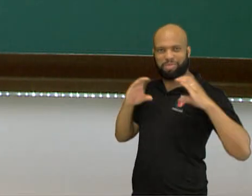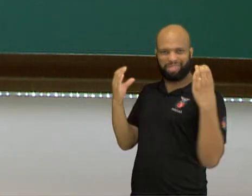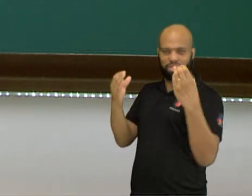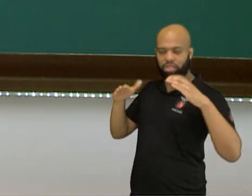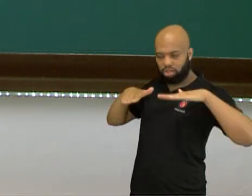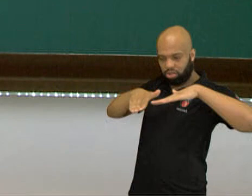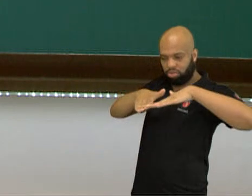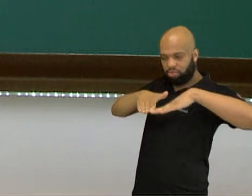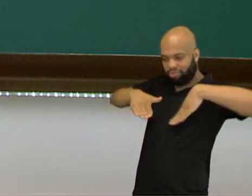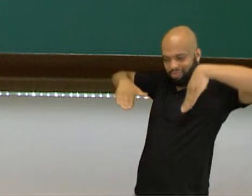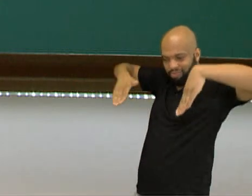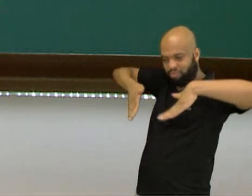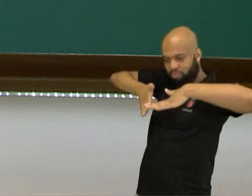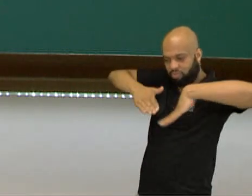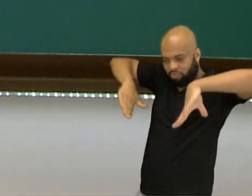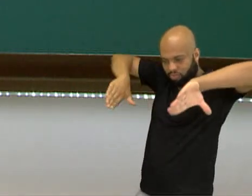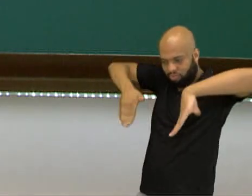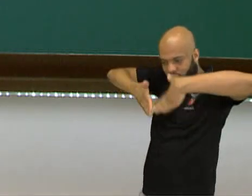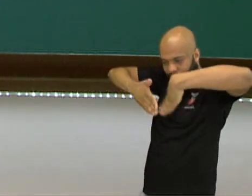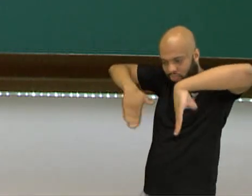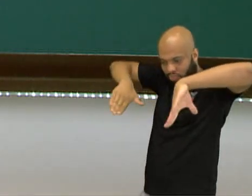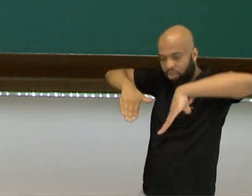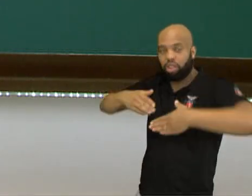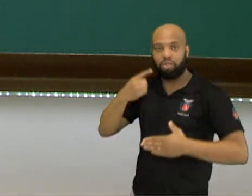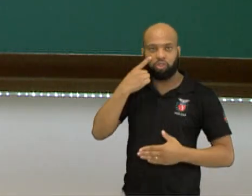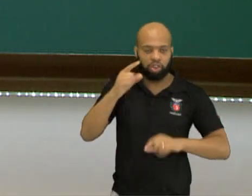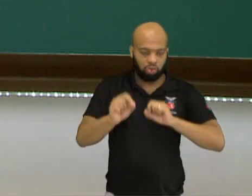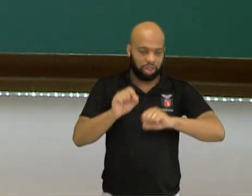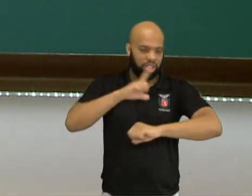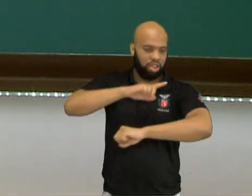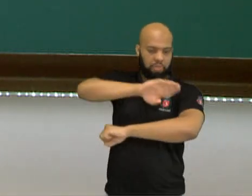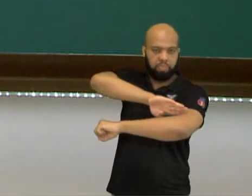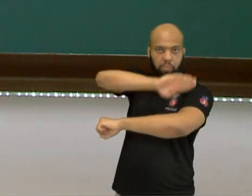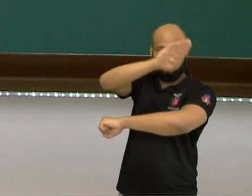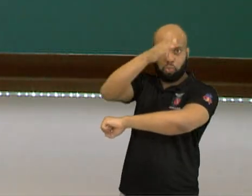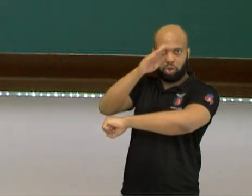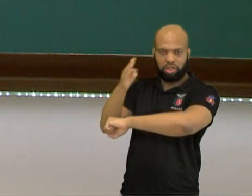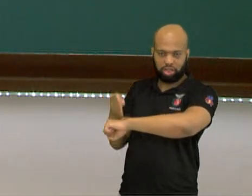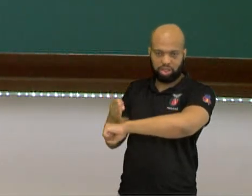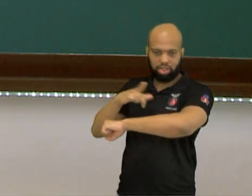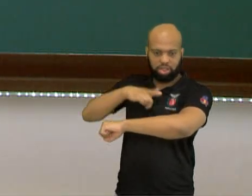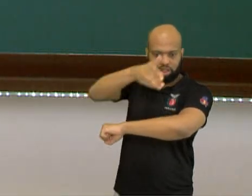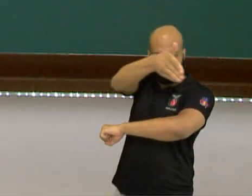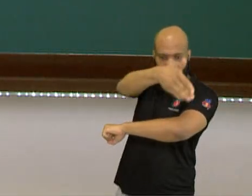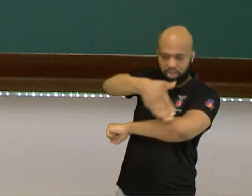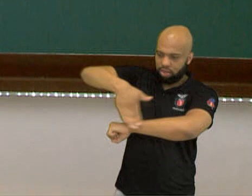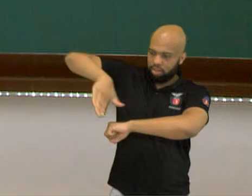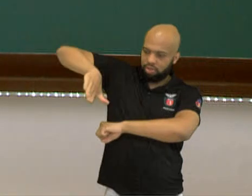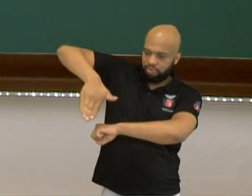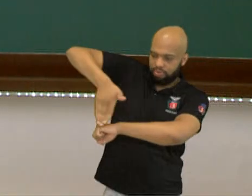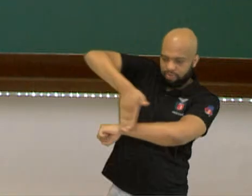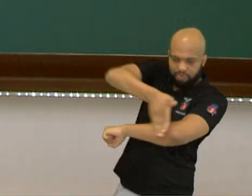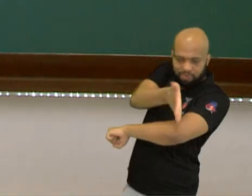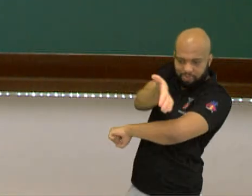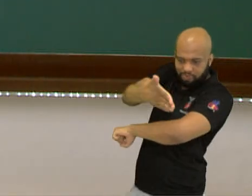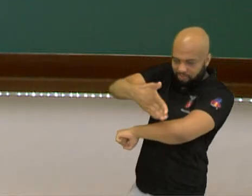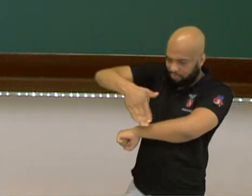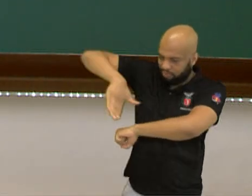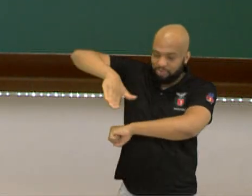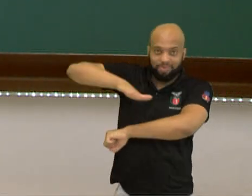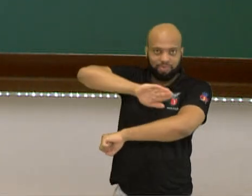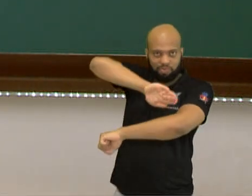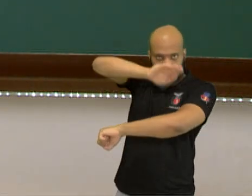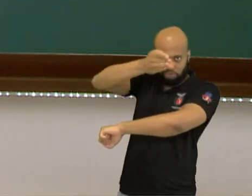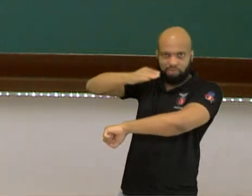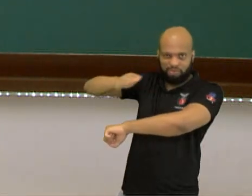eram construídos na encosta de uma montanha, então eles acabavam pegando o formato daquela